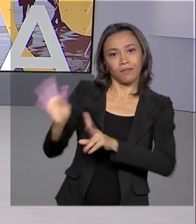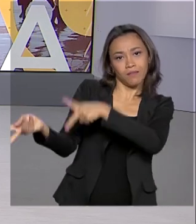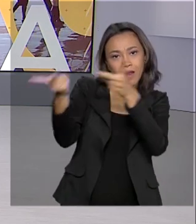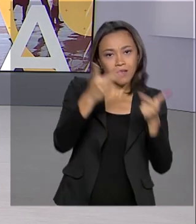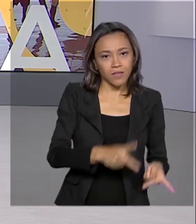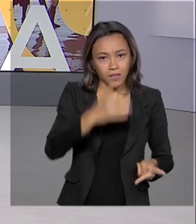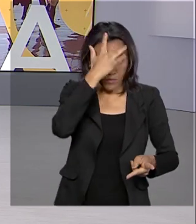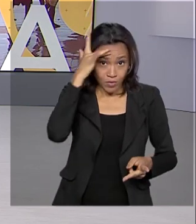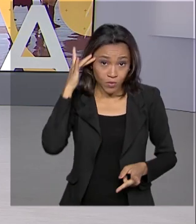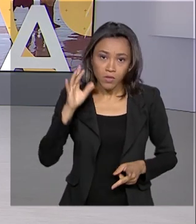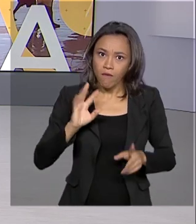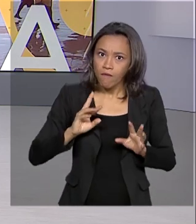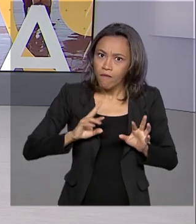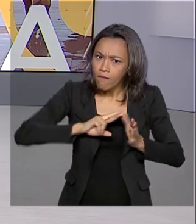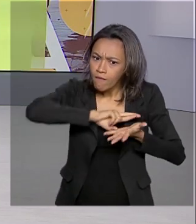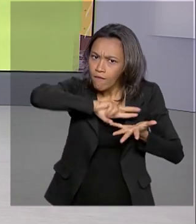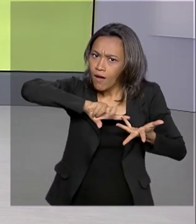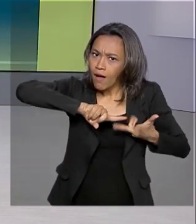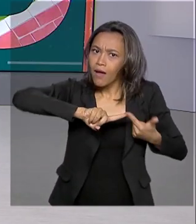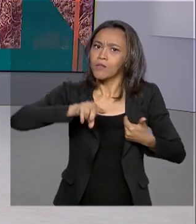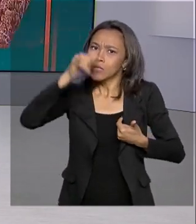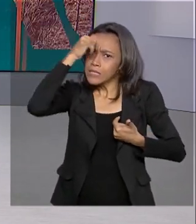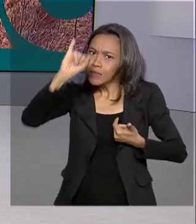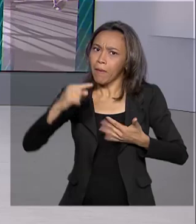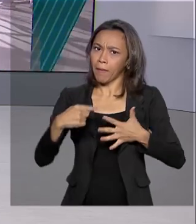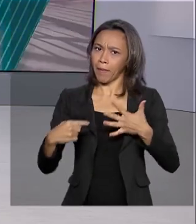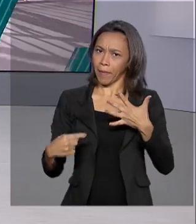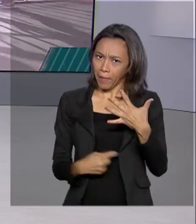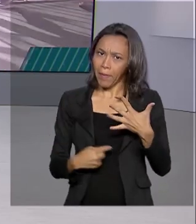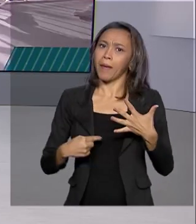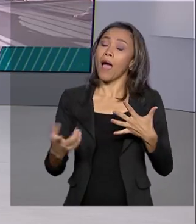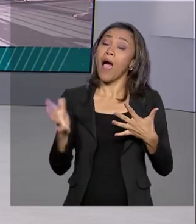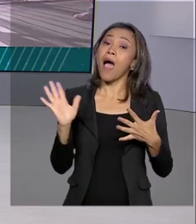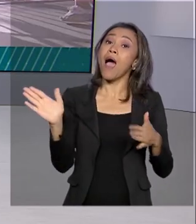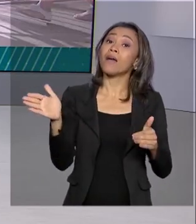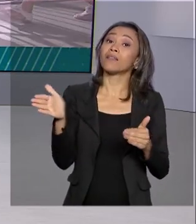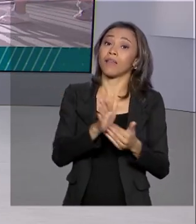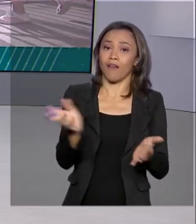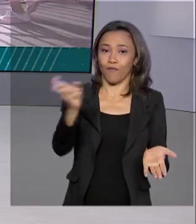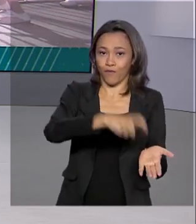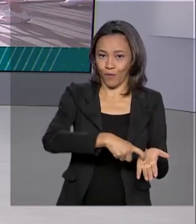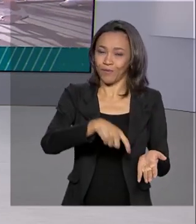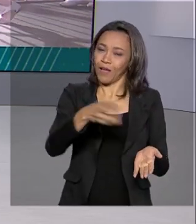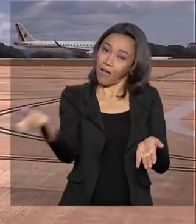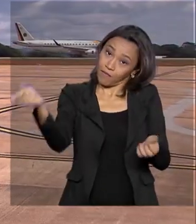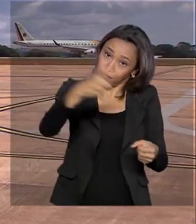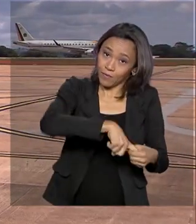Vários cuidados estão sendo tomados até a volta ao Brasil, prevista para este sábado.